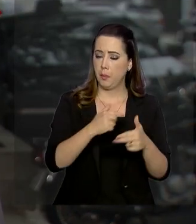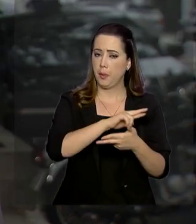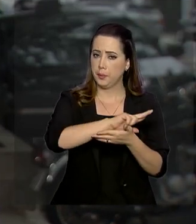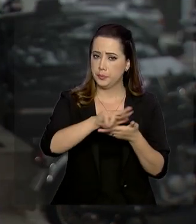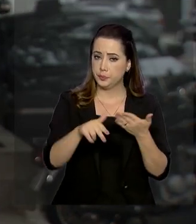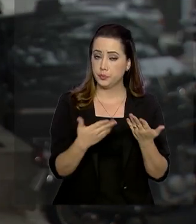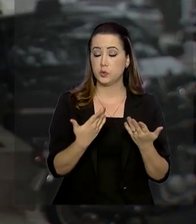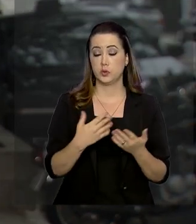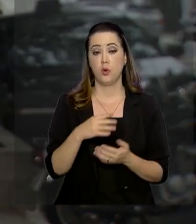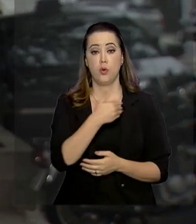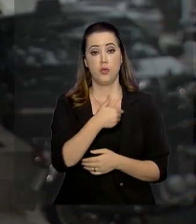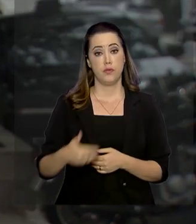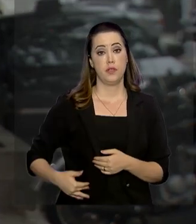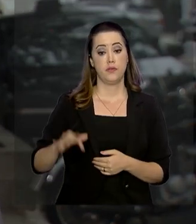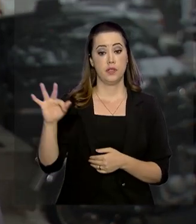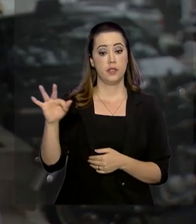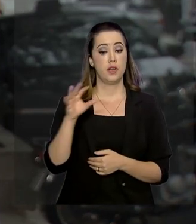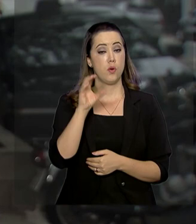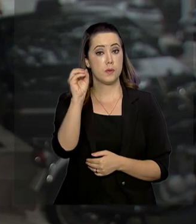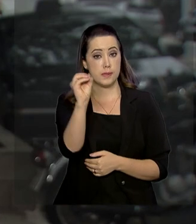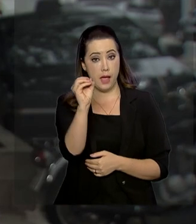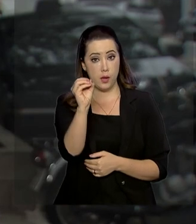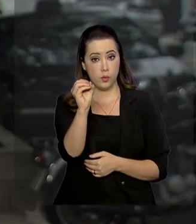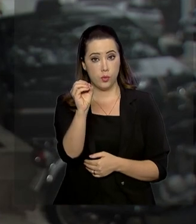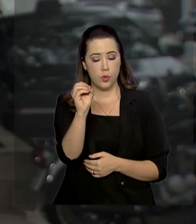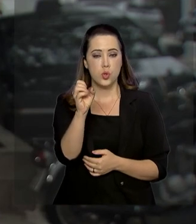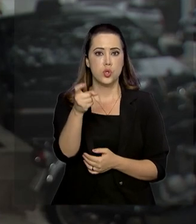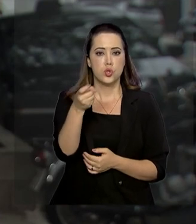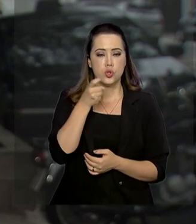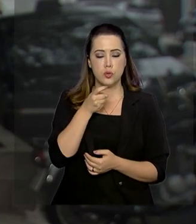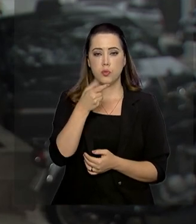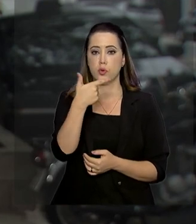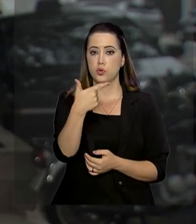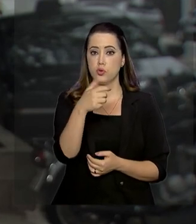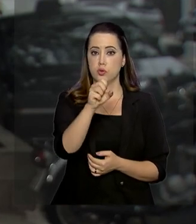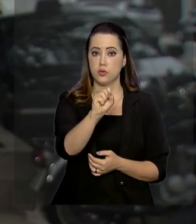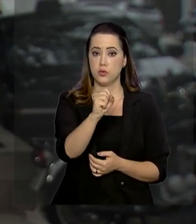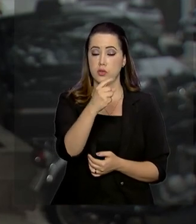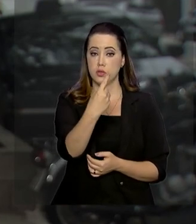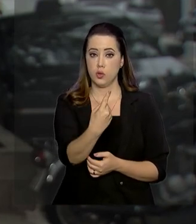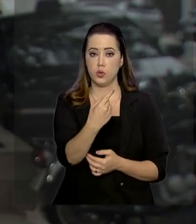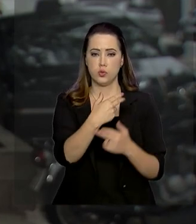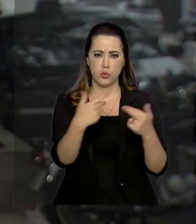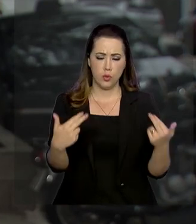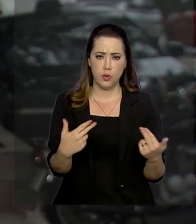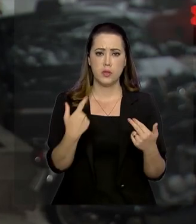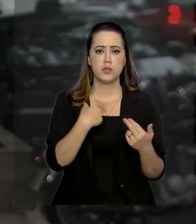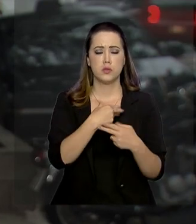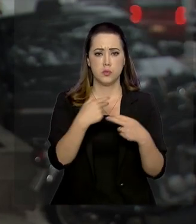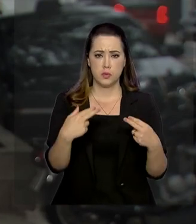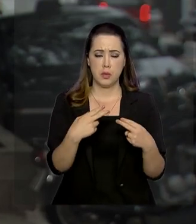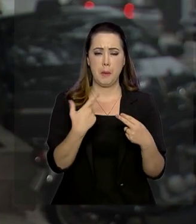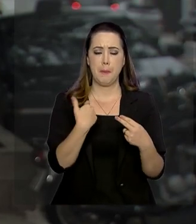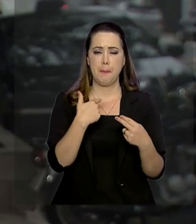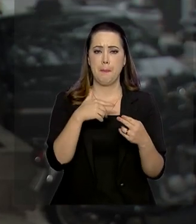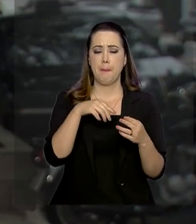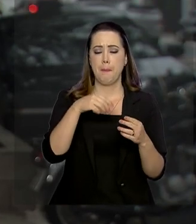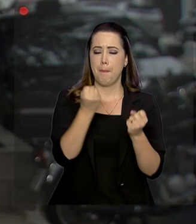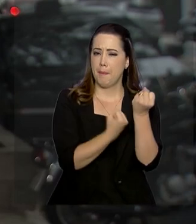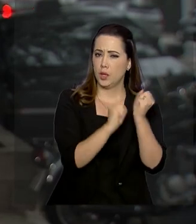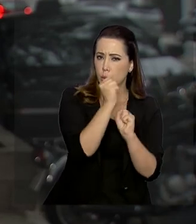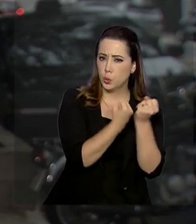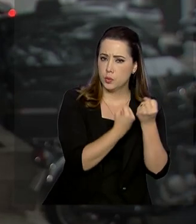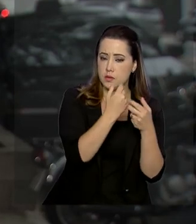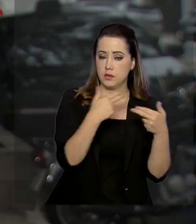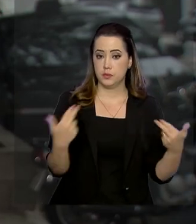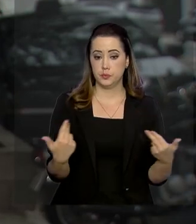zerou a alíquota de imposto de importação de 281 itens sobre máquinas e equipamentos. No caso de